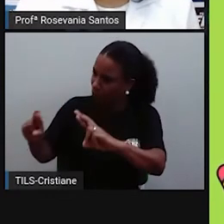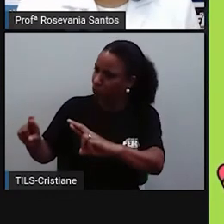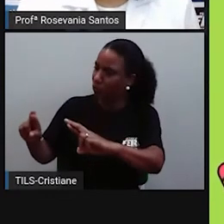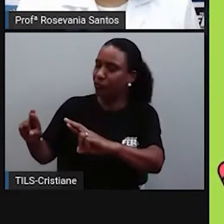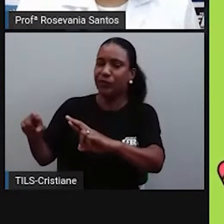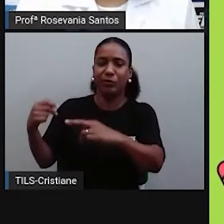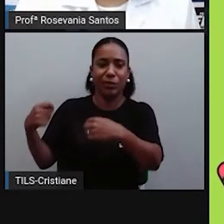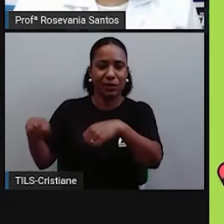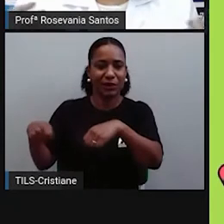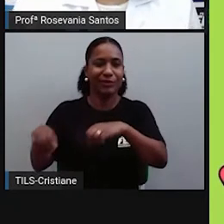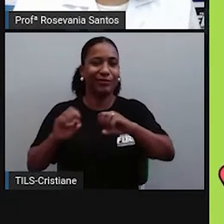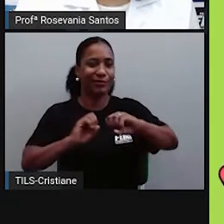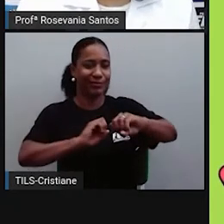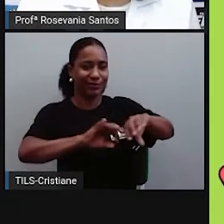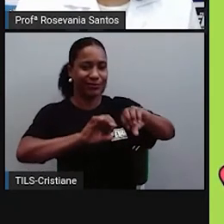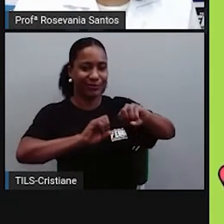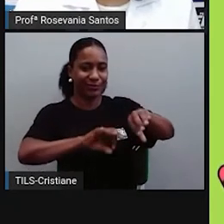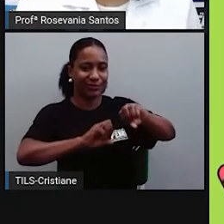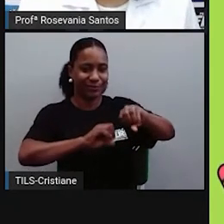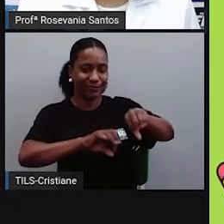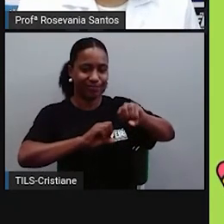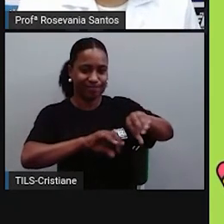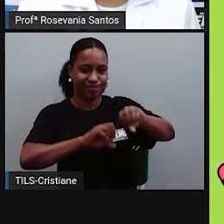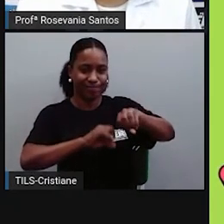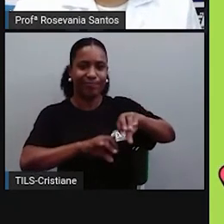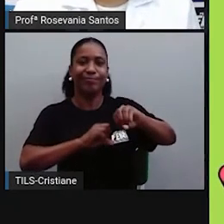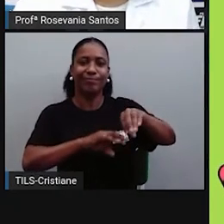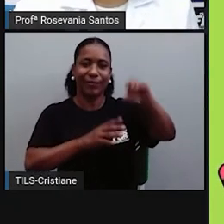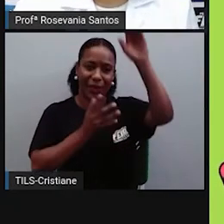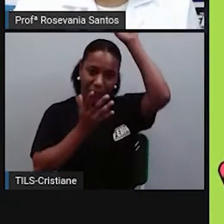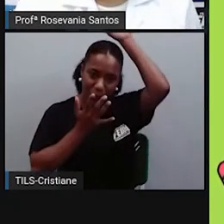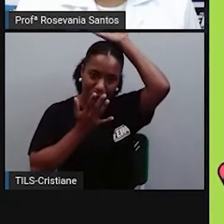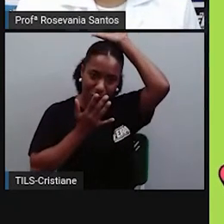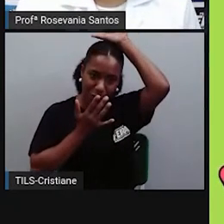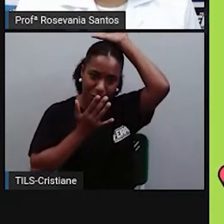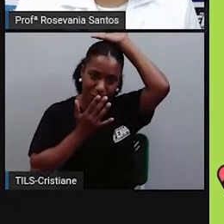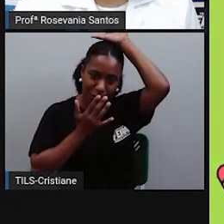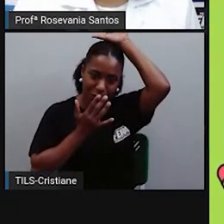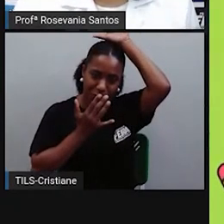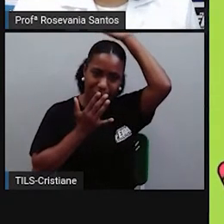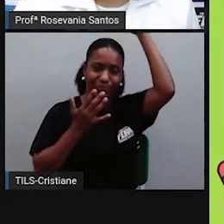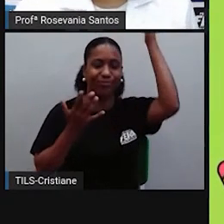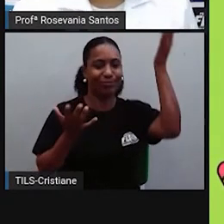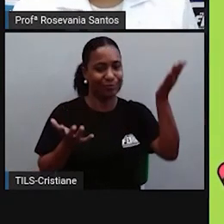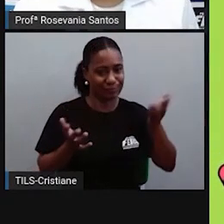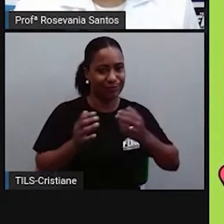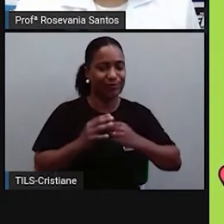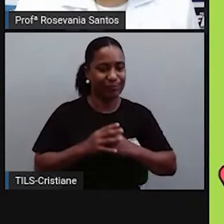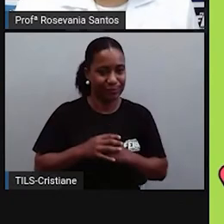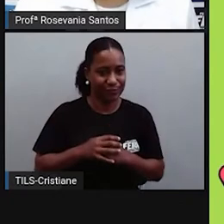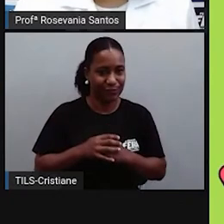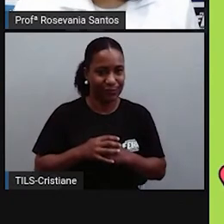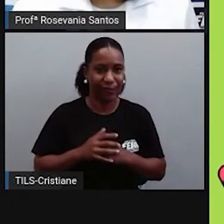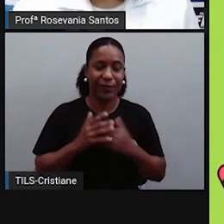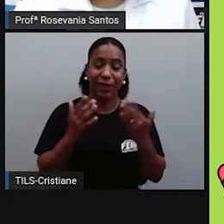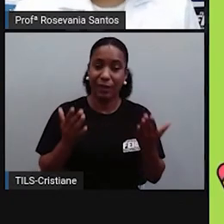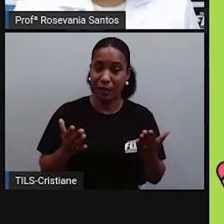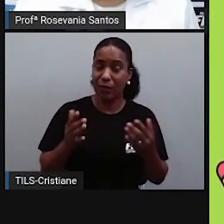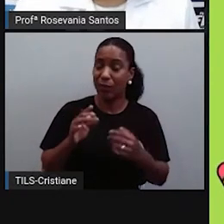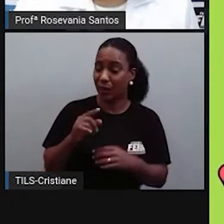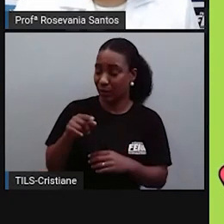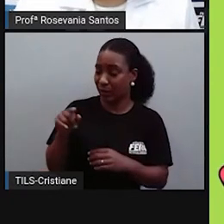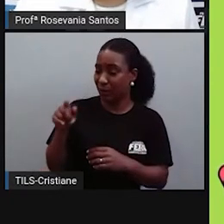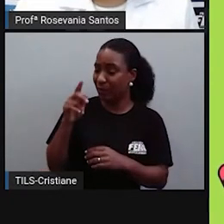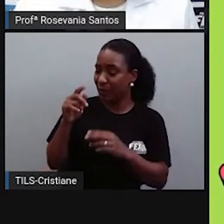nesse processo. É que tudo do índio já era considerado critico. Já era considerado pouco. Não servia. Eram